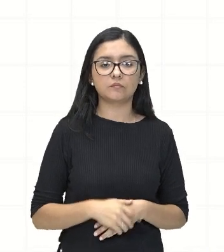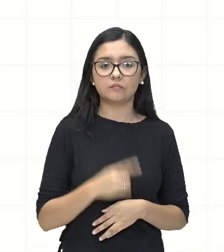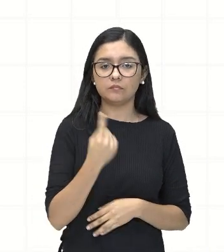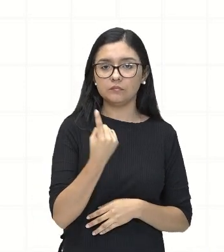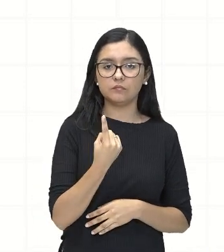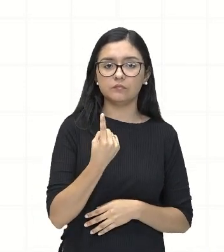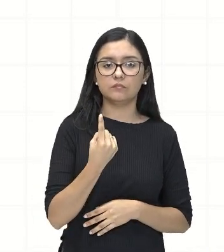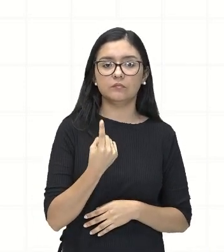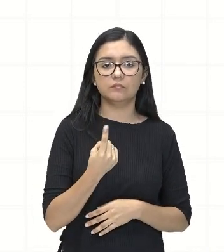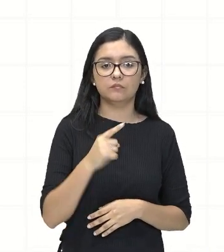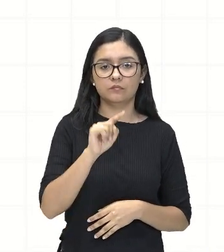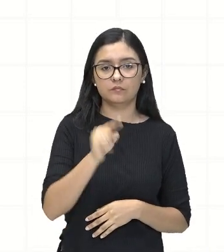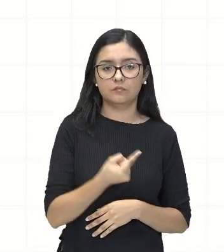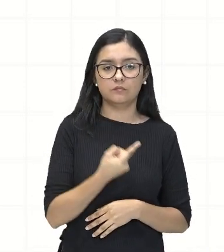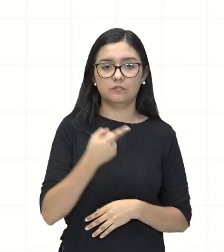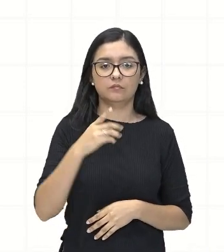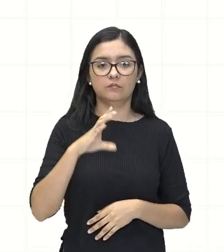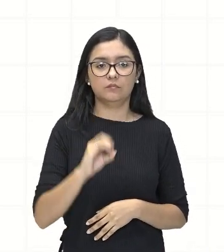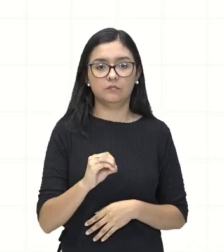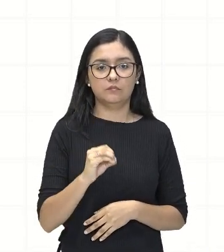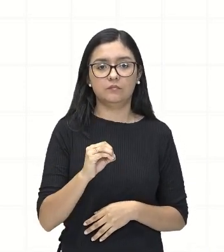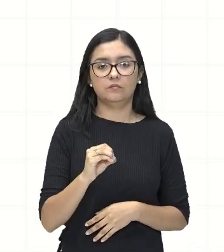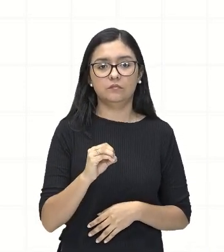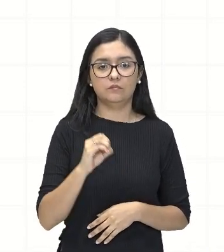,05